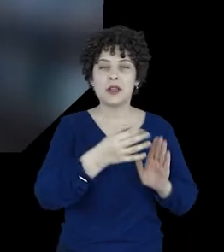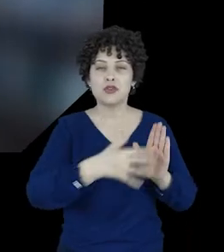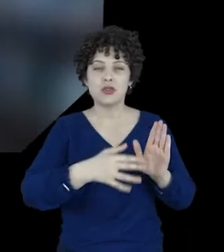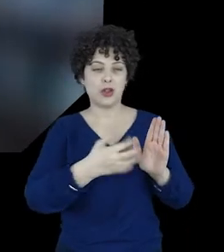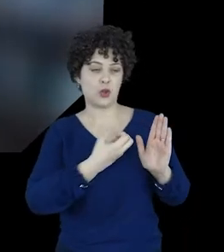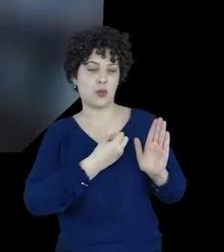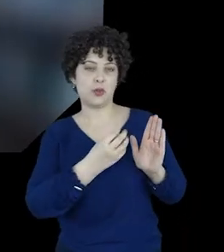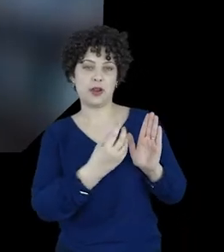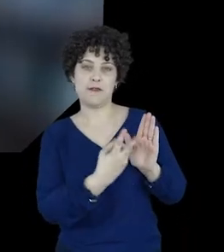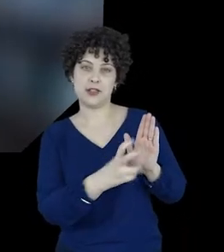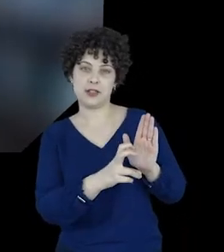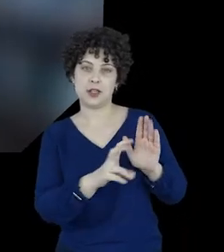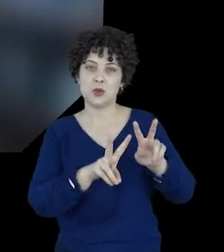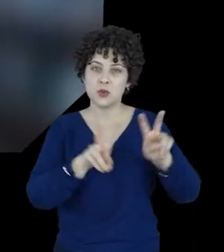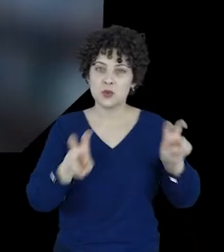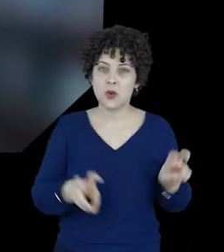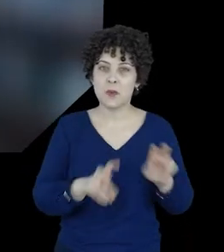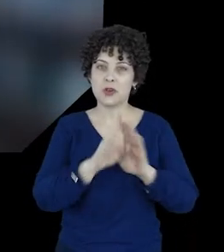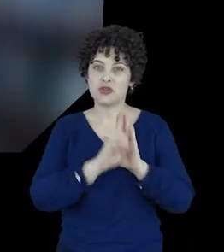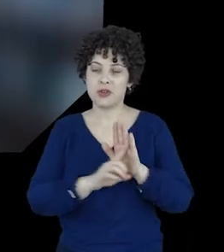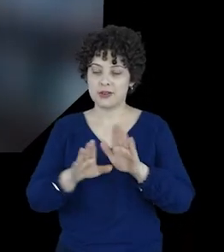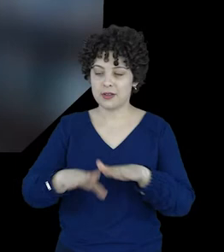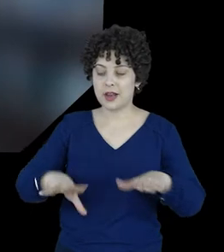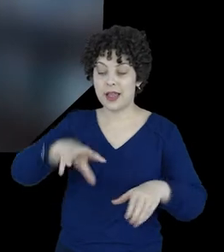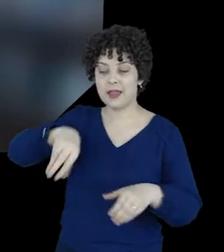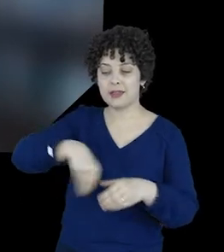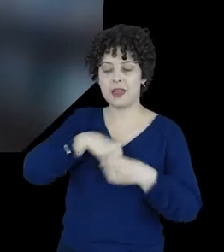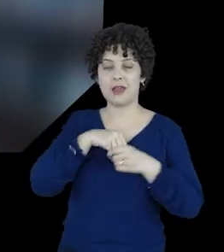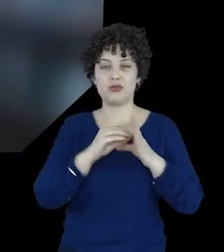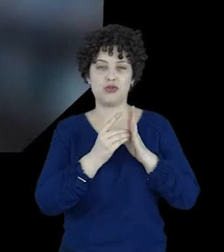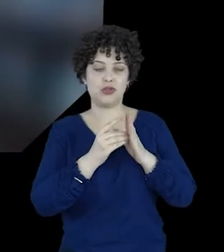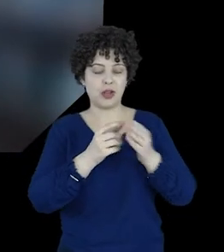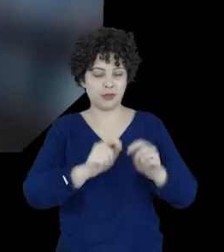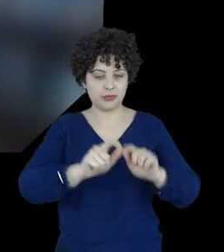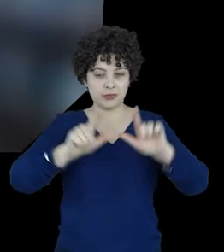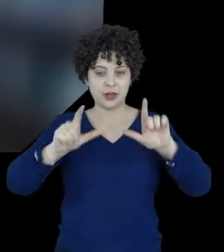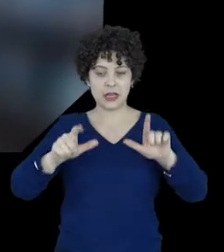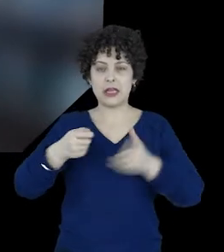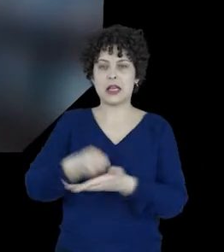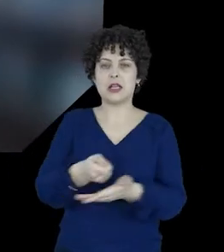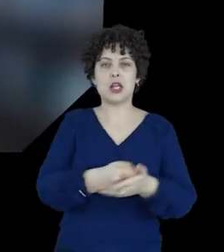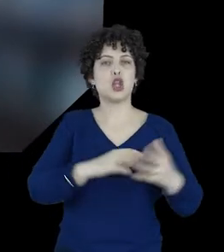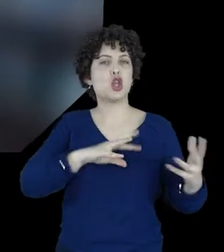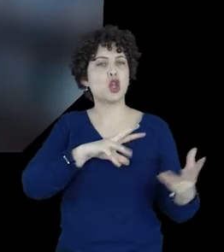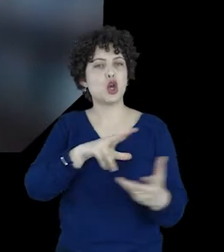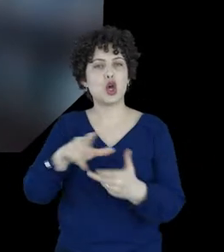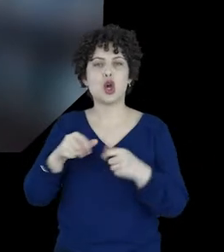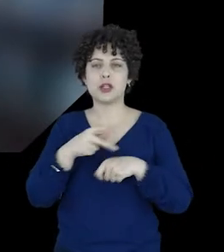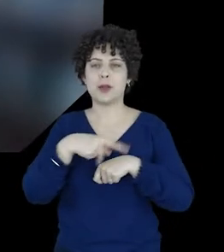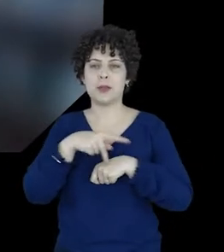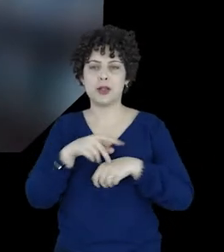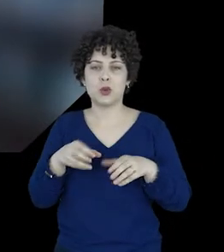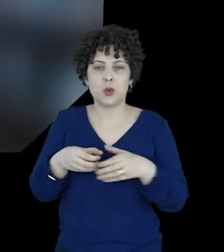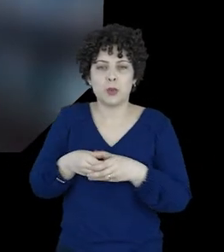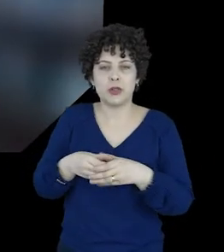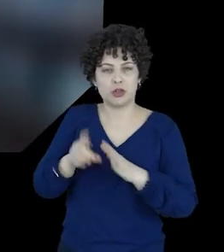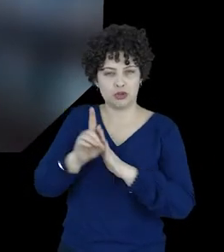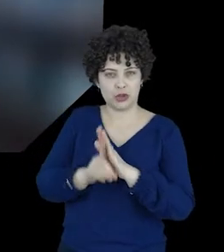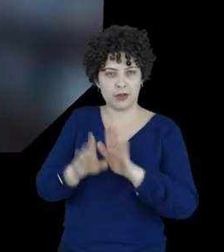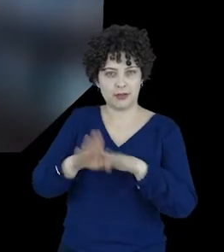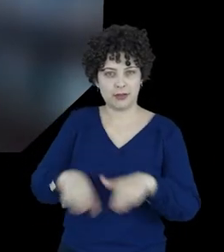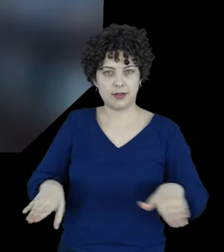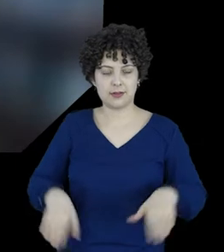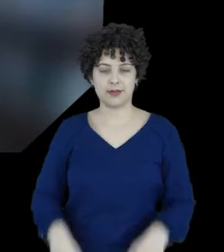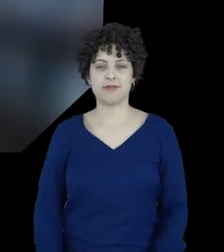geral 25 sobre os direitos da criança no ambiente digital exige de todos os países do mundo, segundo o Comitê dos Direitos da Criança.